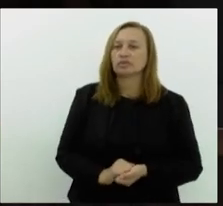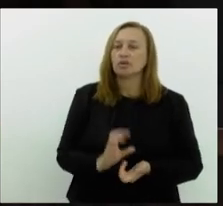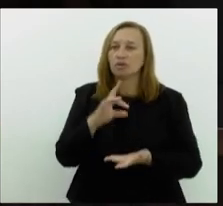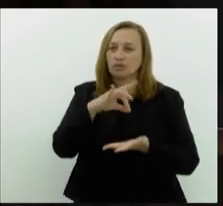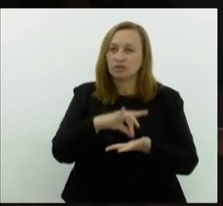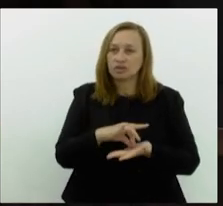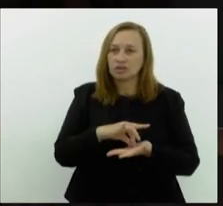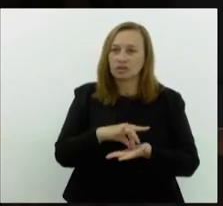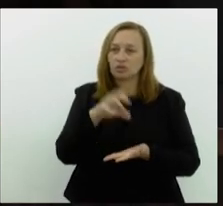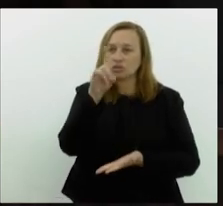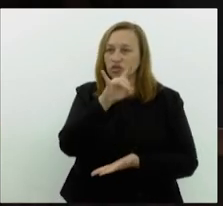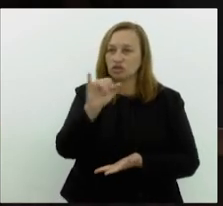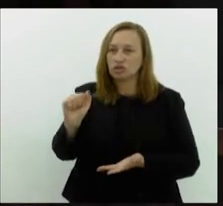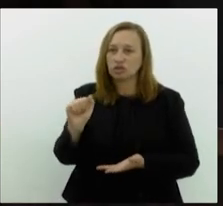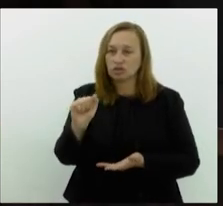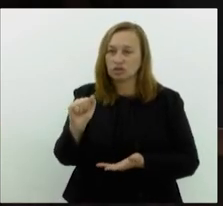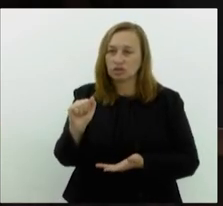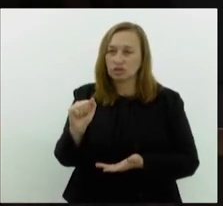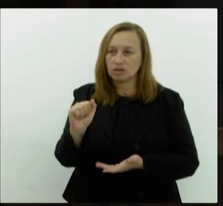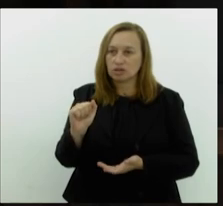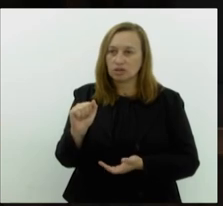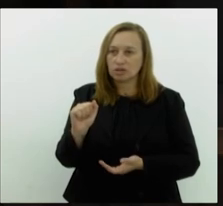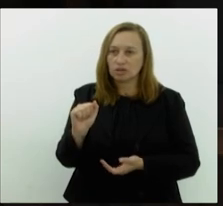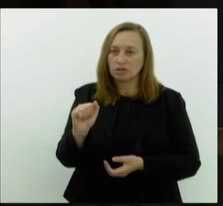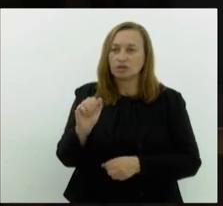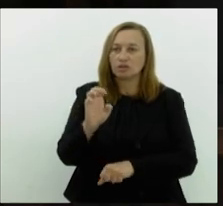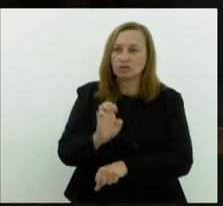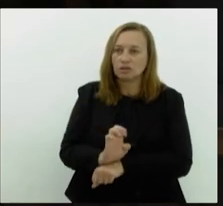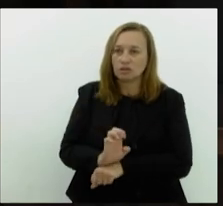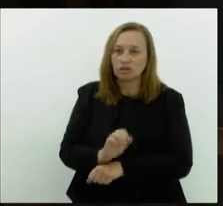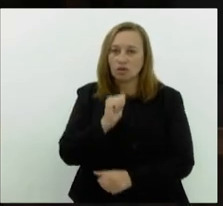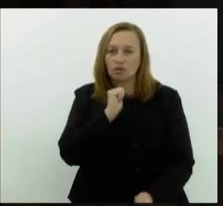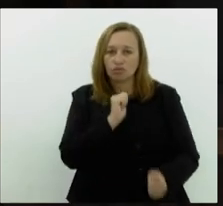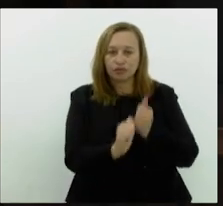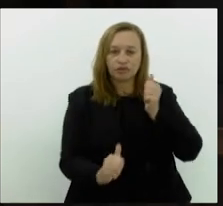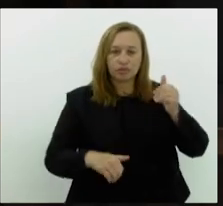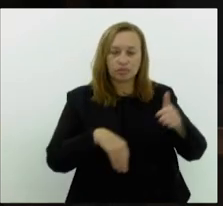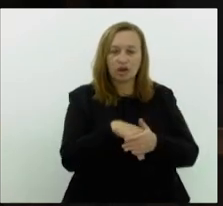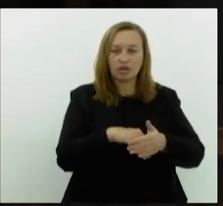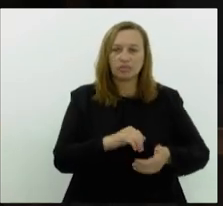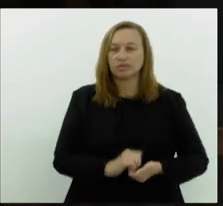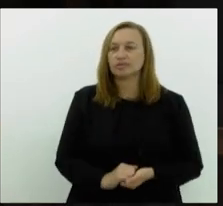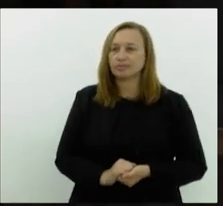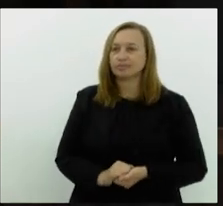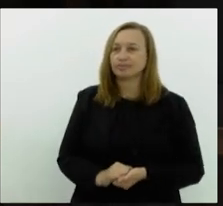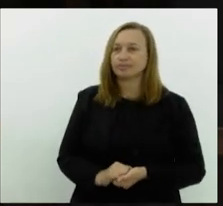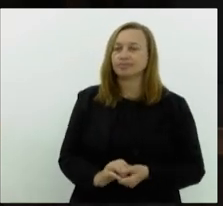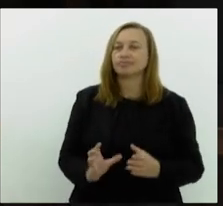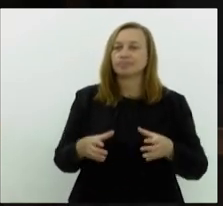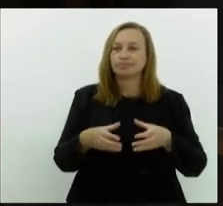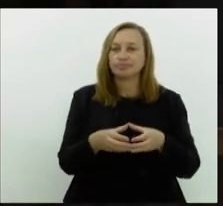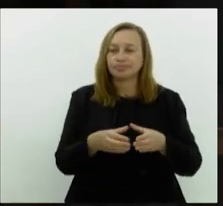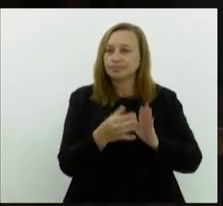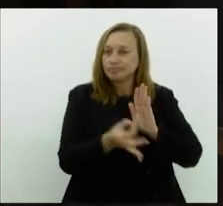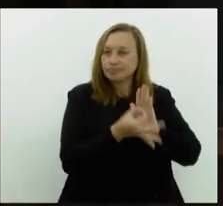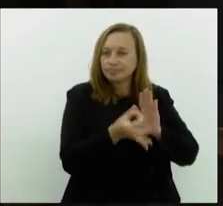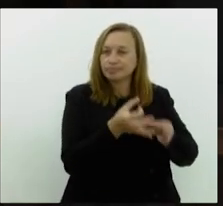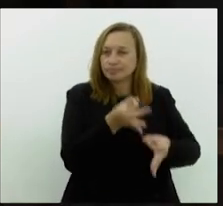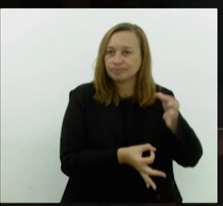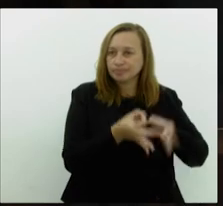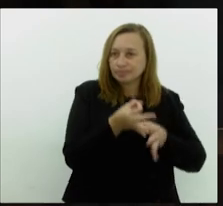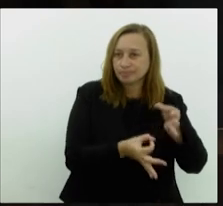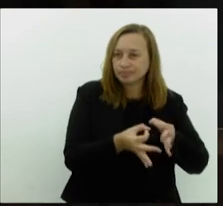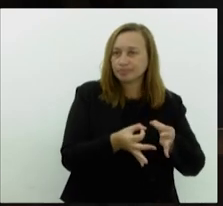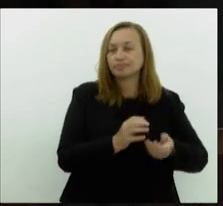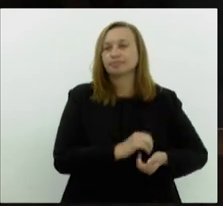o dia estadual do futebol. Aparecer da Comissão de Constituição e Justiça pela